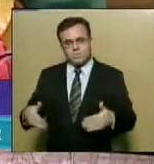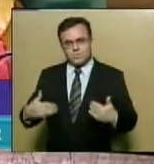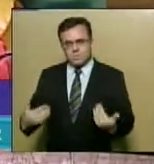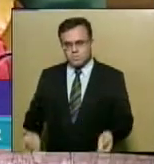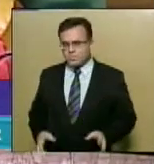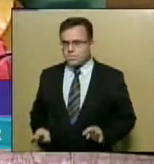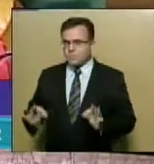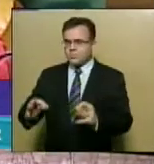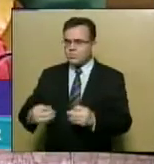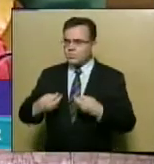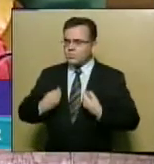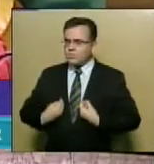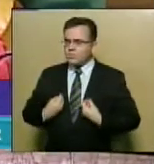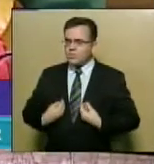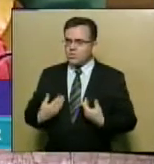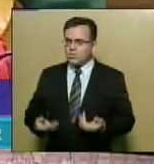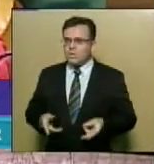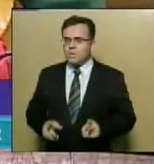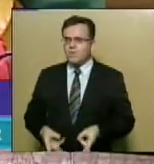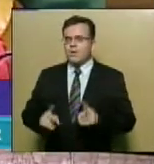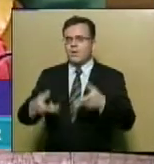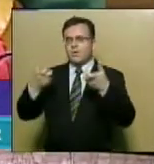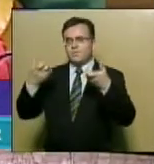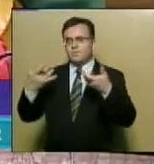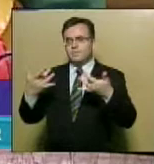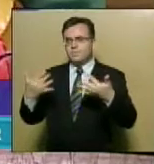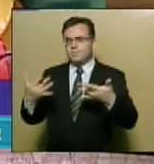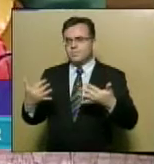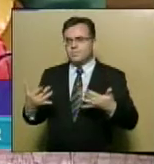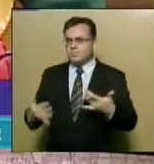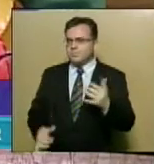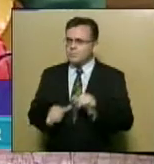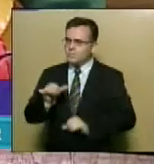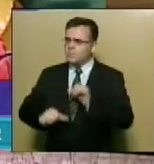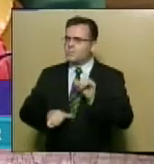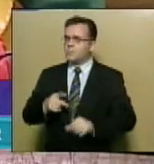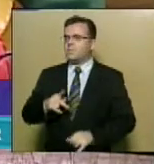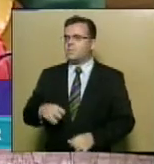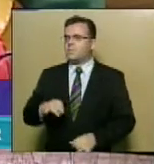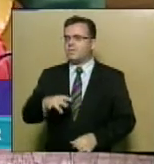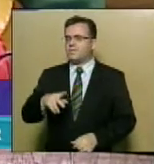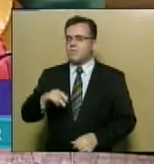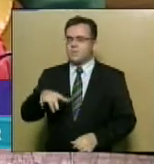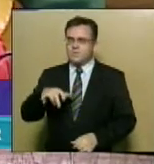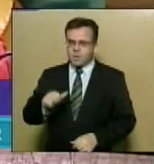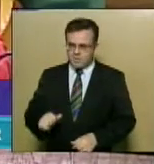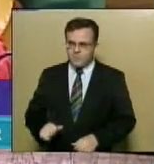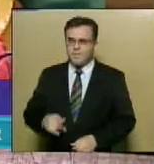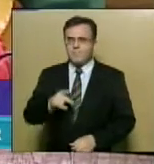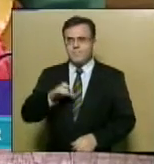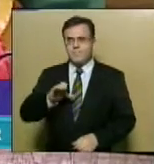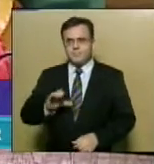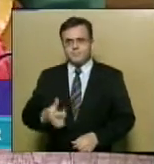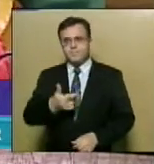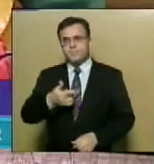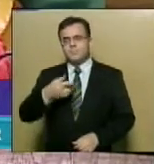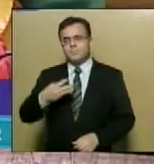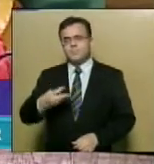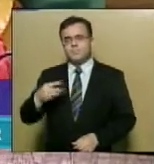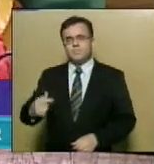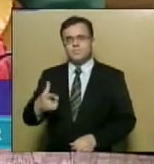todos os presentes. Em seguida, falou dos impactos da reforma previdenciária, PEC 287, barra 2016,